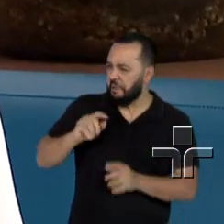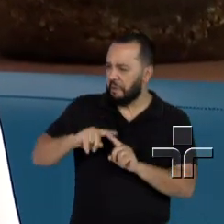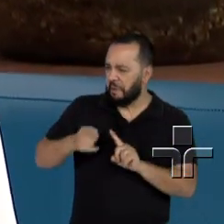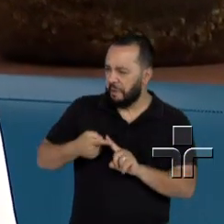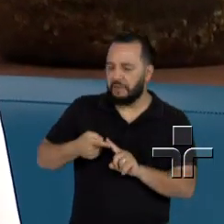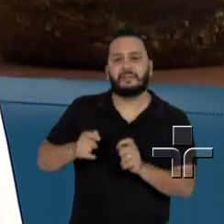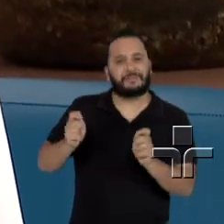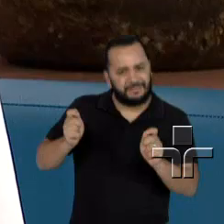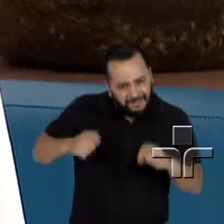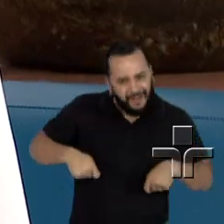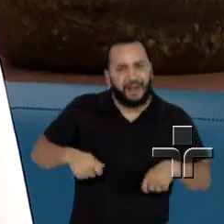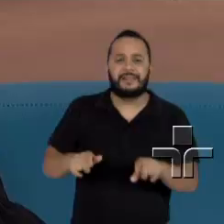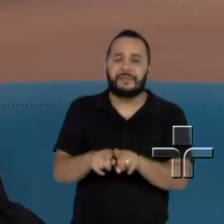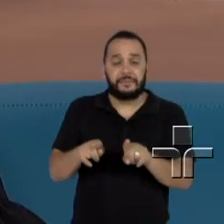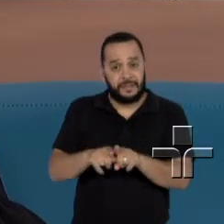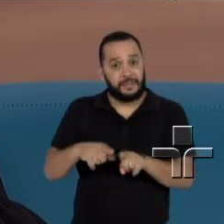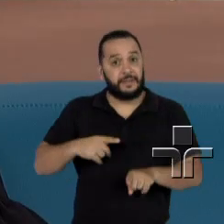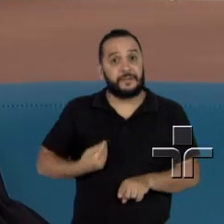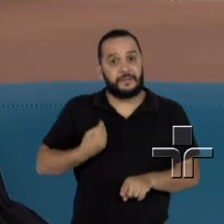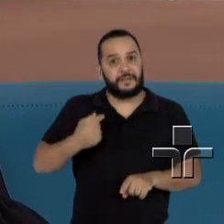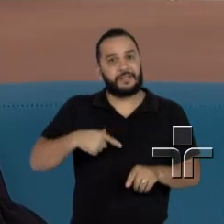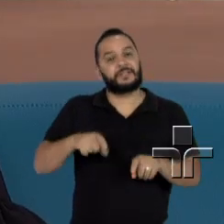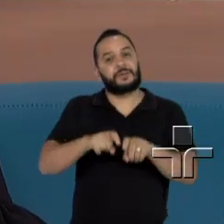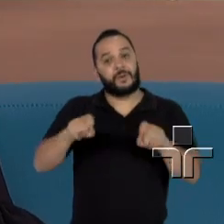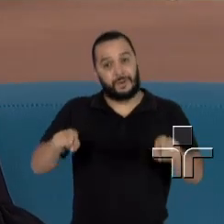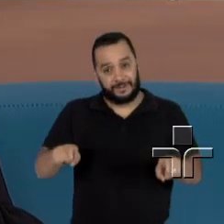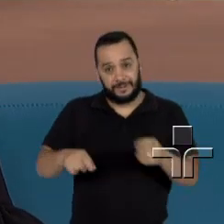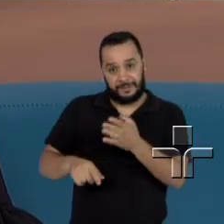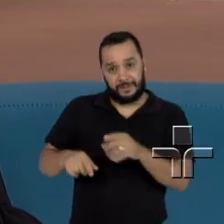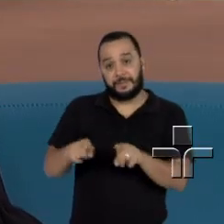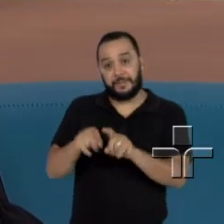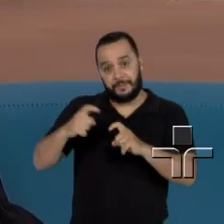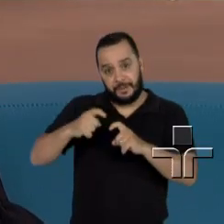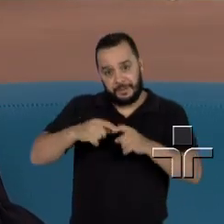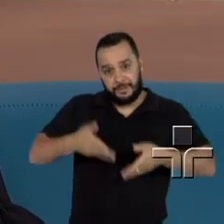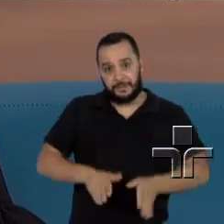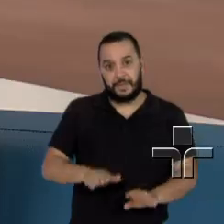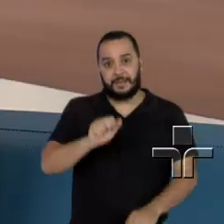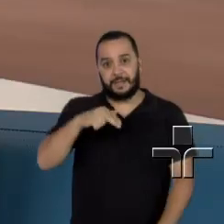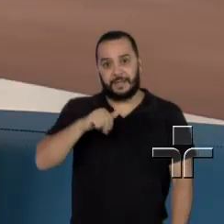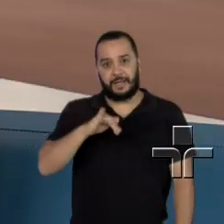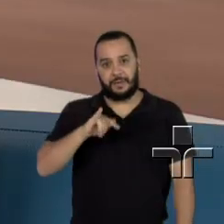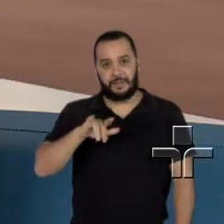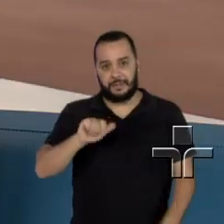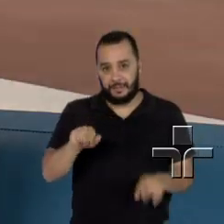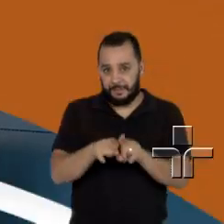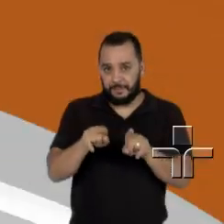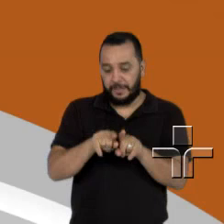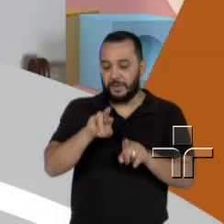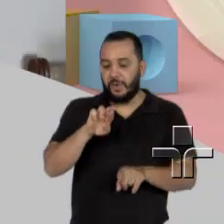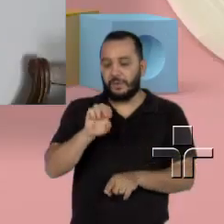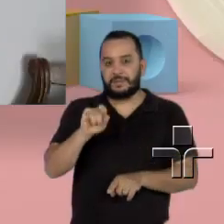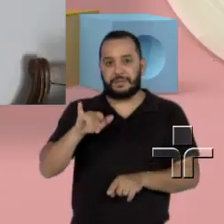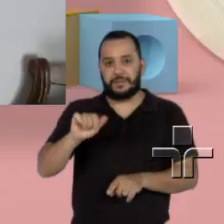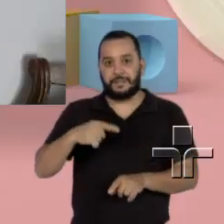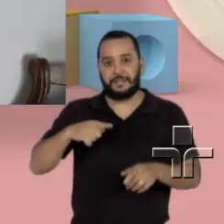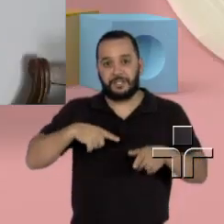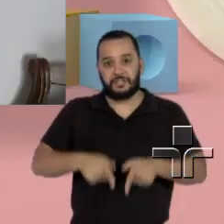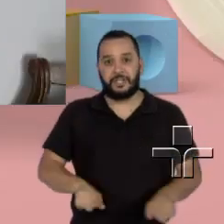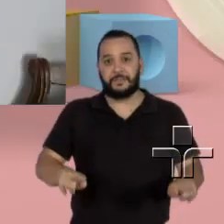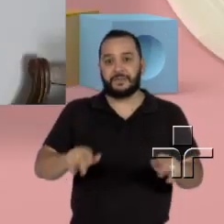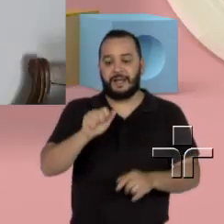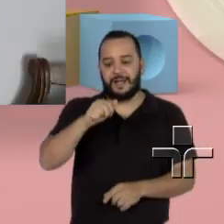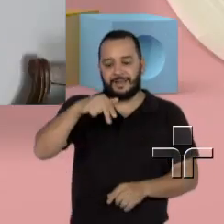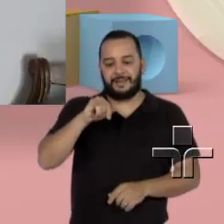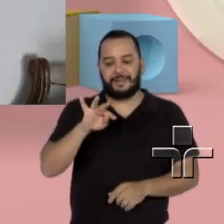a gente a ginecologista e obstetra Ana Carolina Pereira e a Rosana Bene, mãe dos gêmeos Anitta e Rafael,